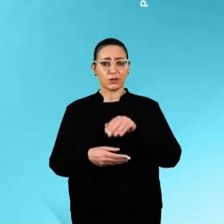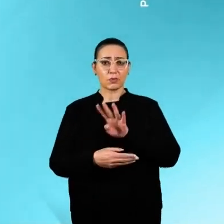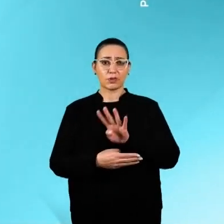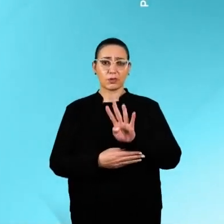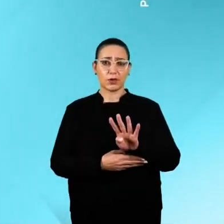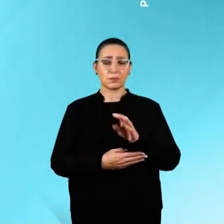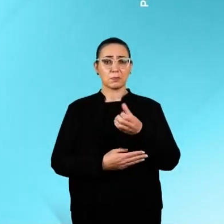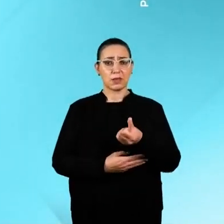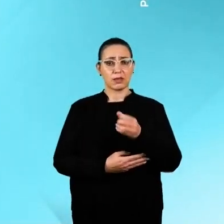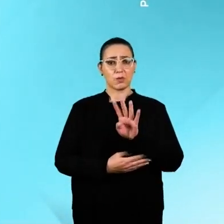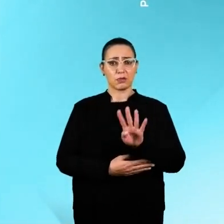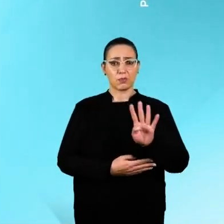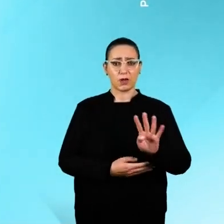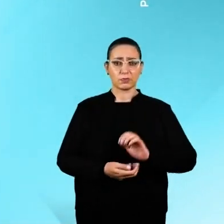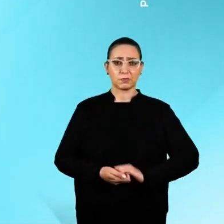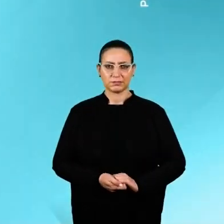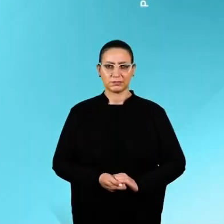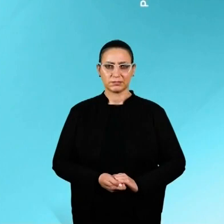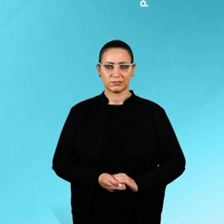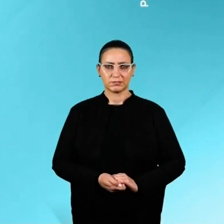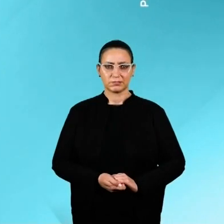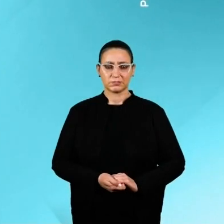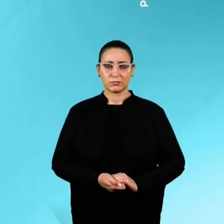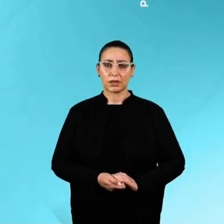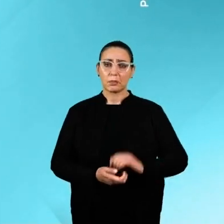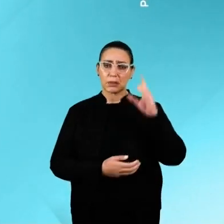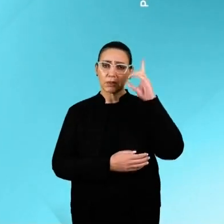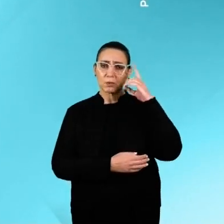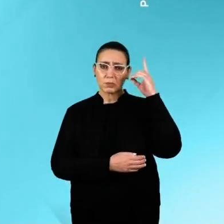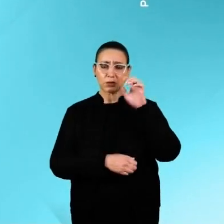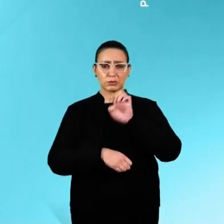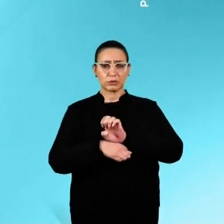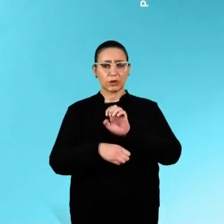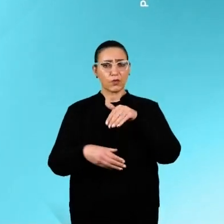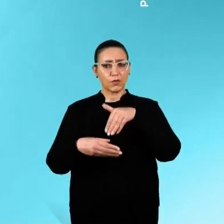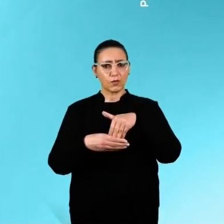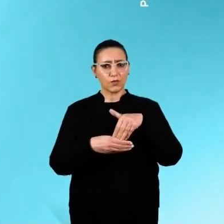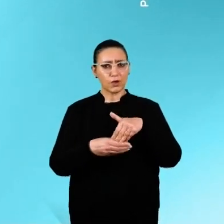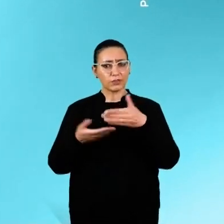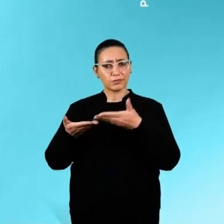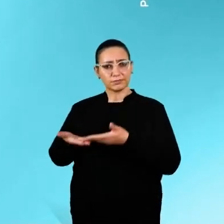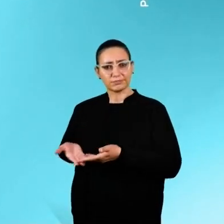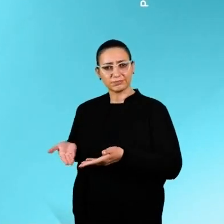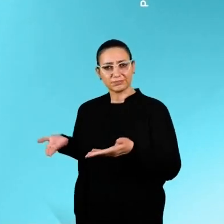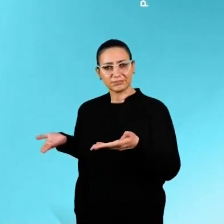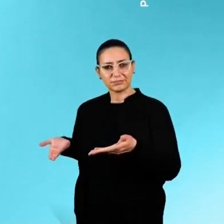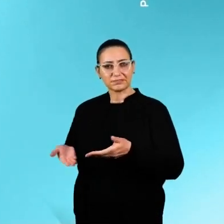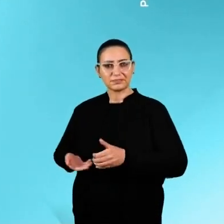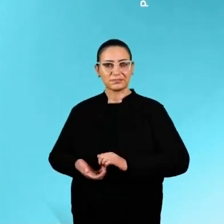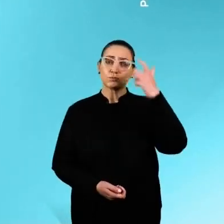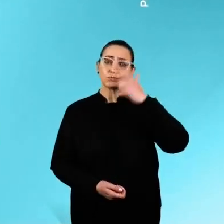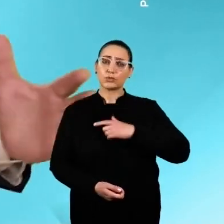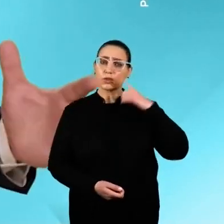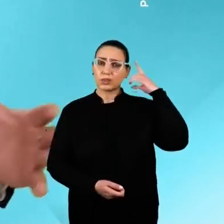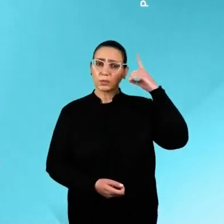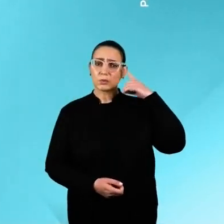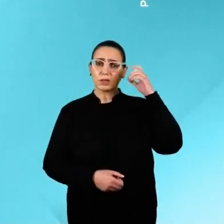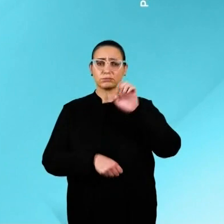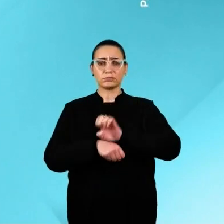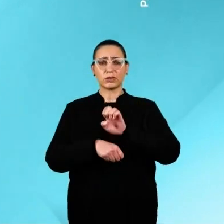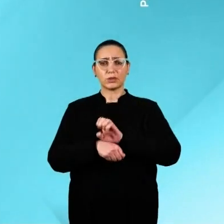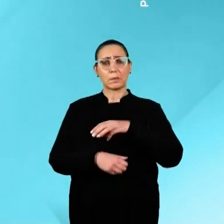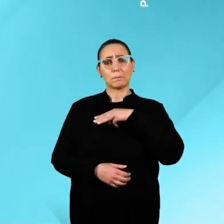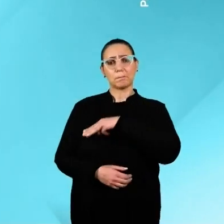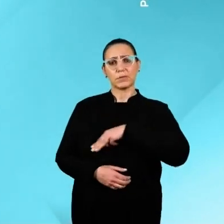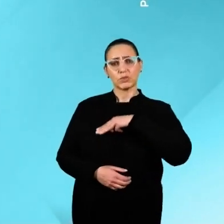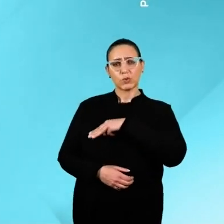Macega Neles, 44, 6, 44. Para deputado estadual, vote Jumir Carvalho, 44, 4, 0, 4. Sou deputado